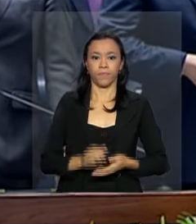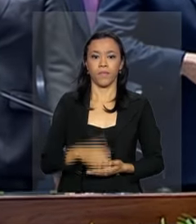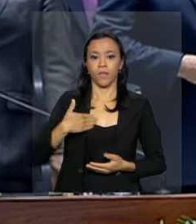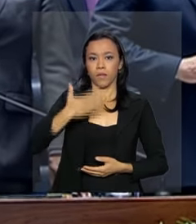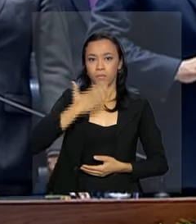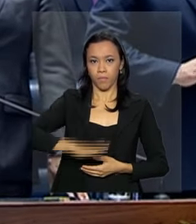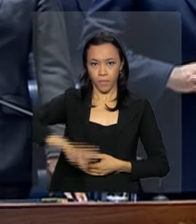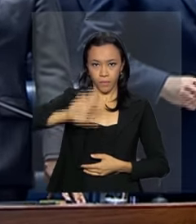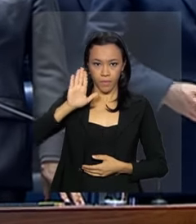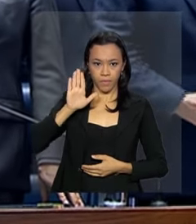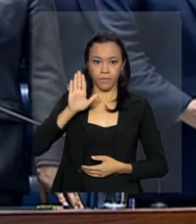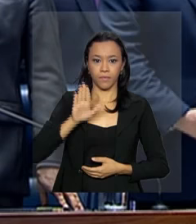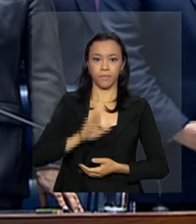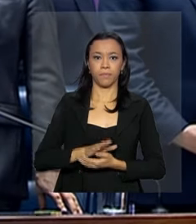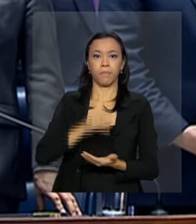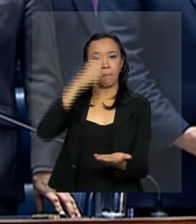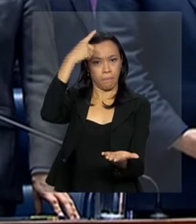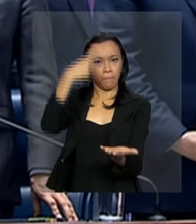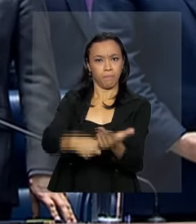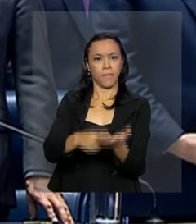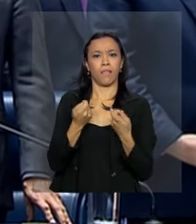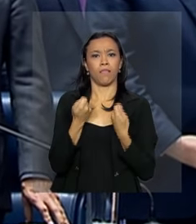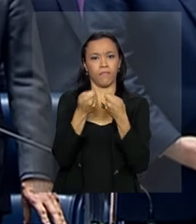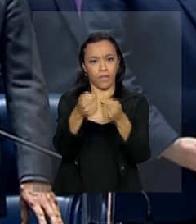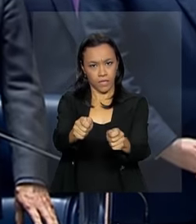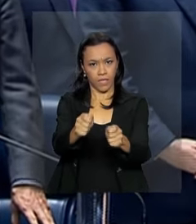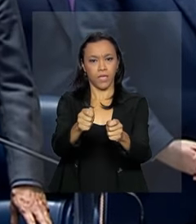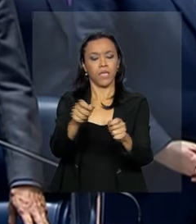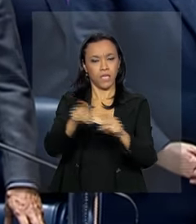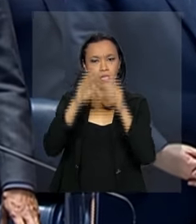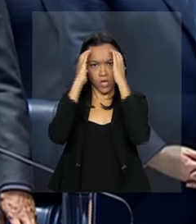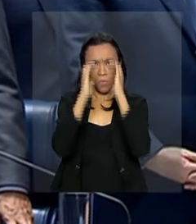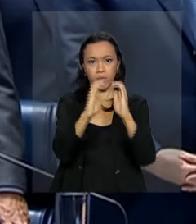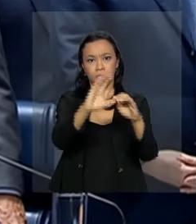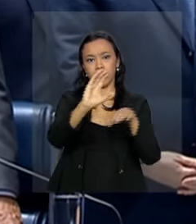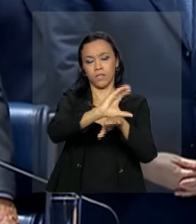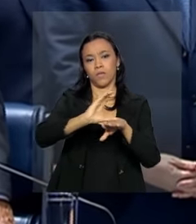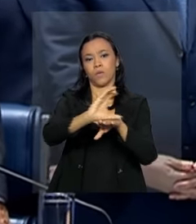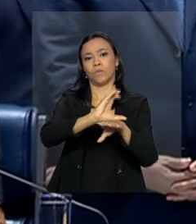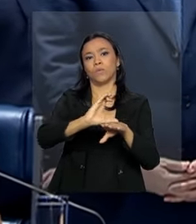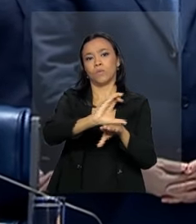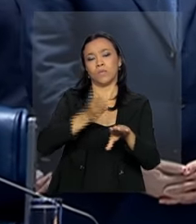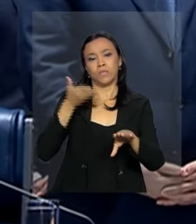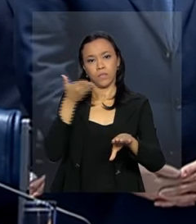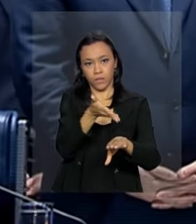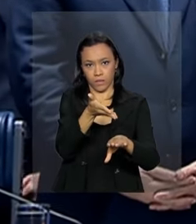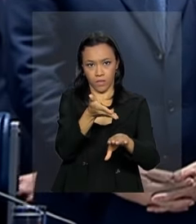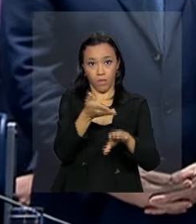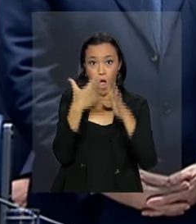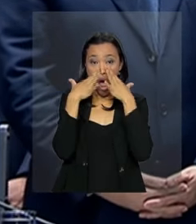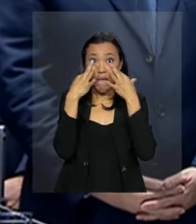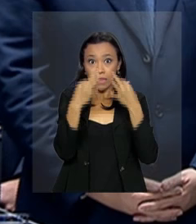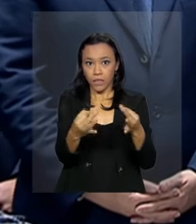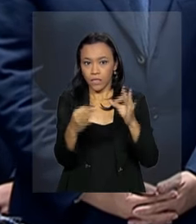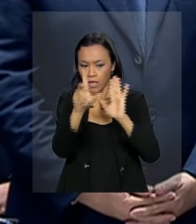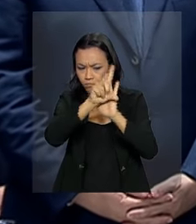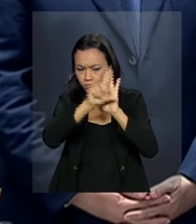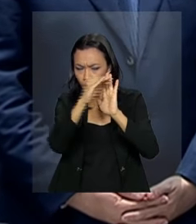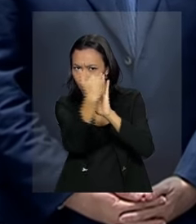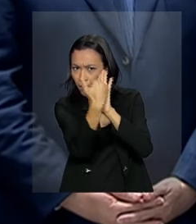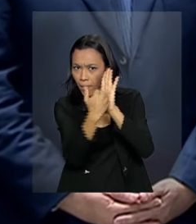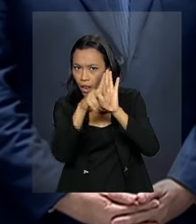manter, defender e cumprir a Constituição, observar as leis,